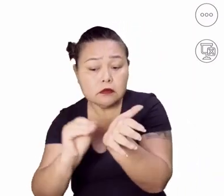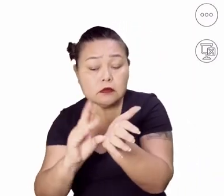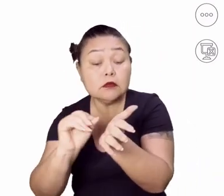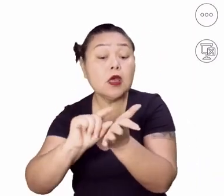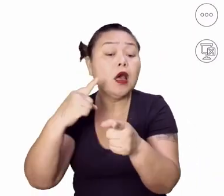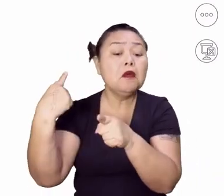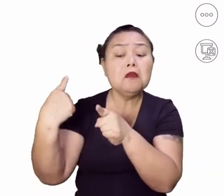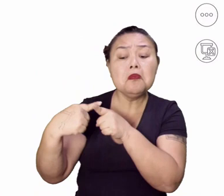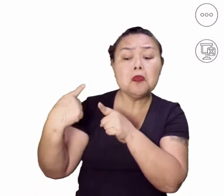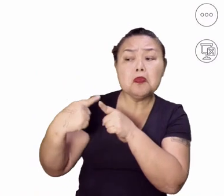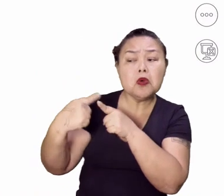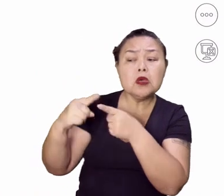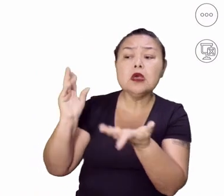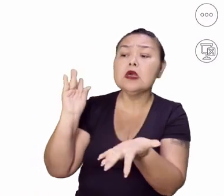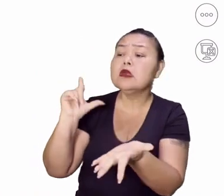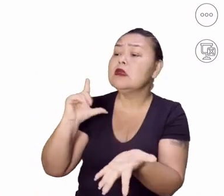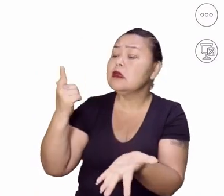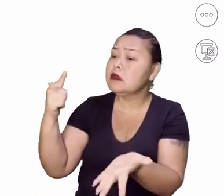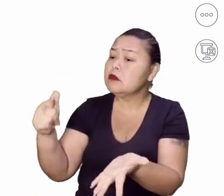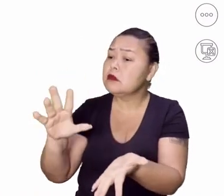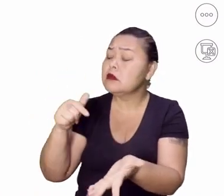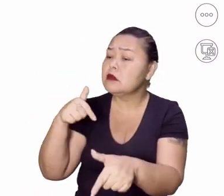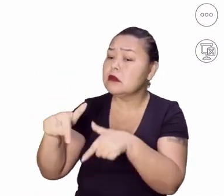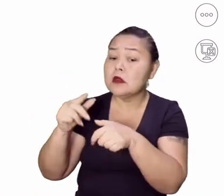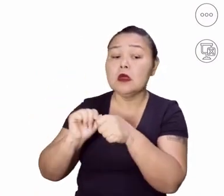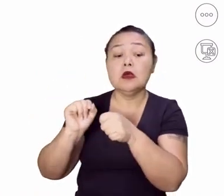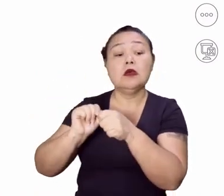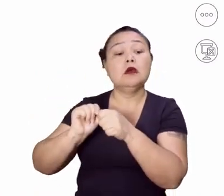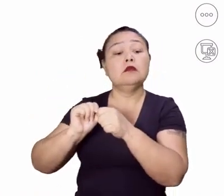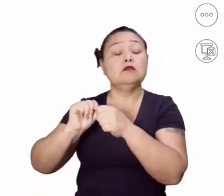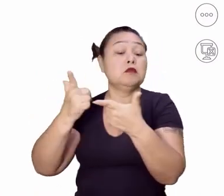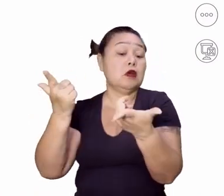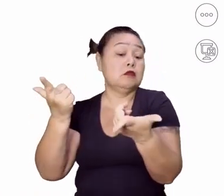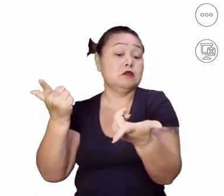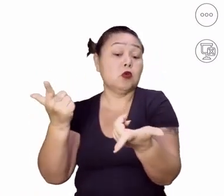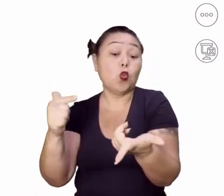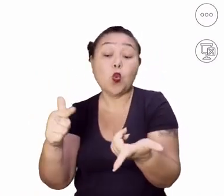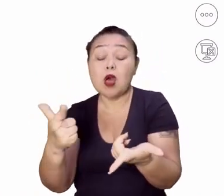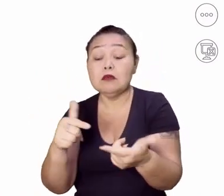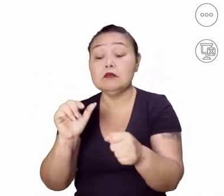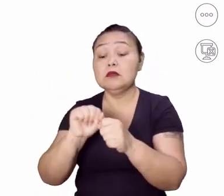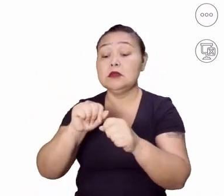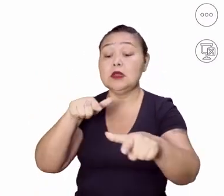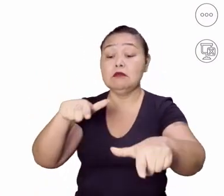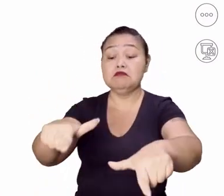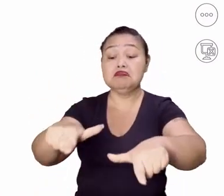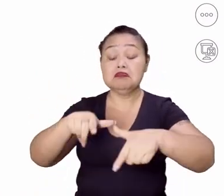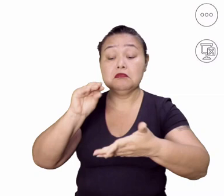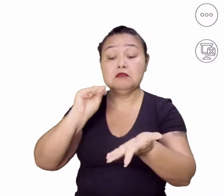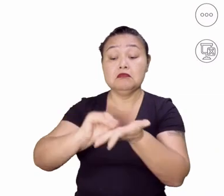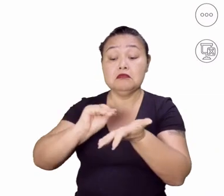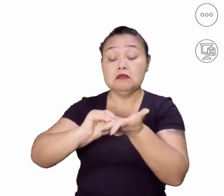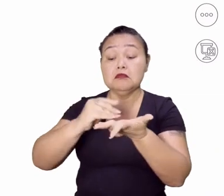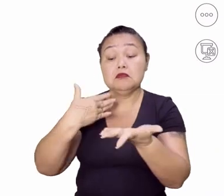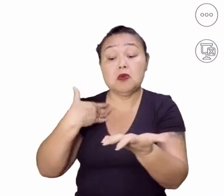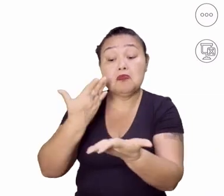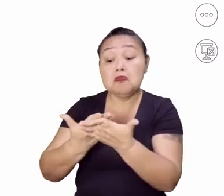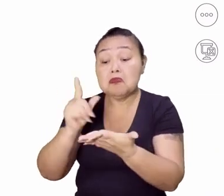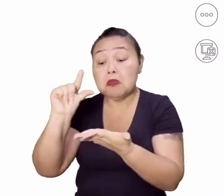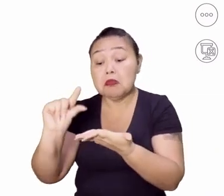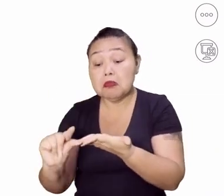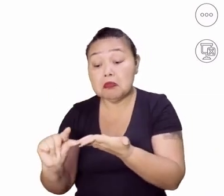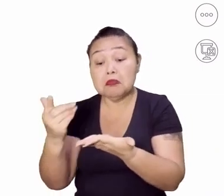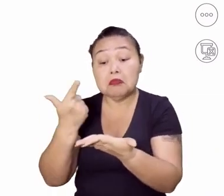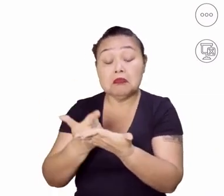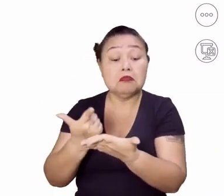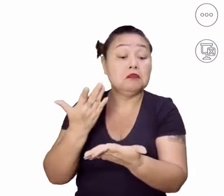as causas que a gente pode encontrar do desemprego, gente? Baixa qualificação, como a gente colocou, né? Quanto menos estudar, menos chance você tem